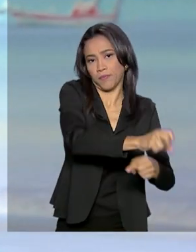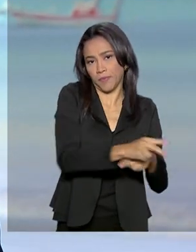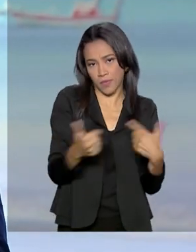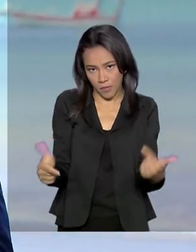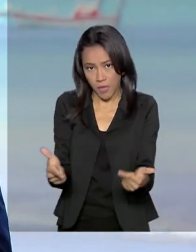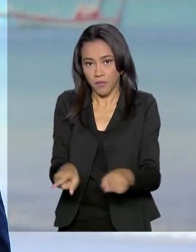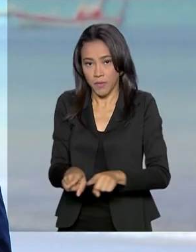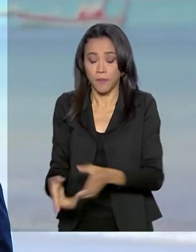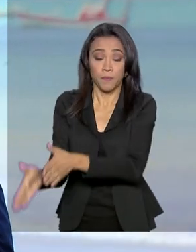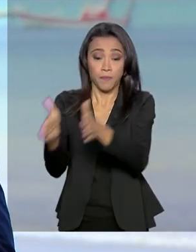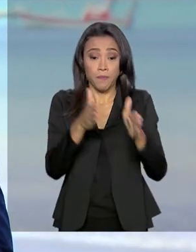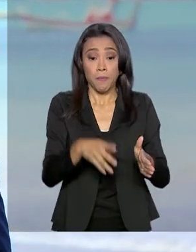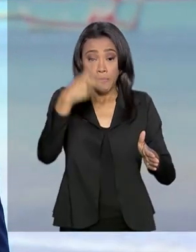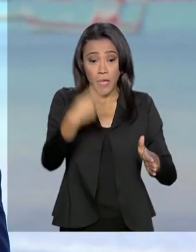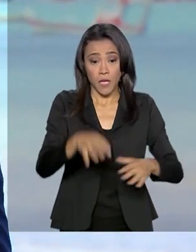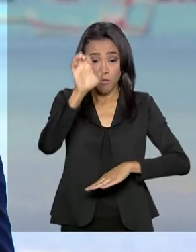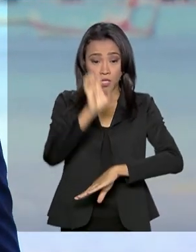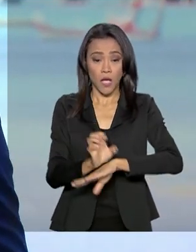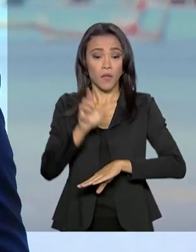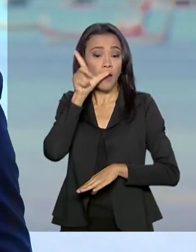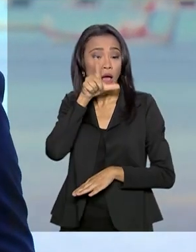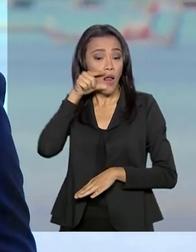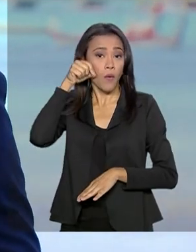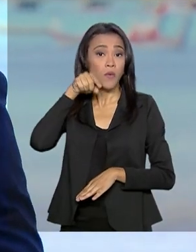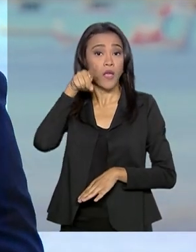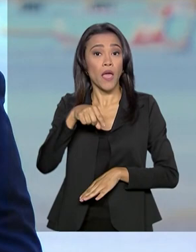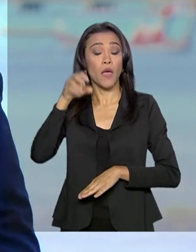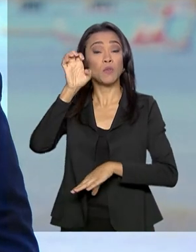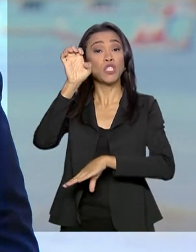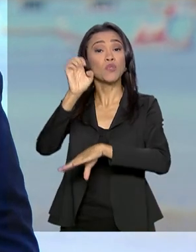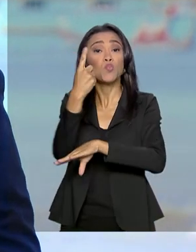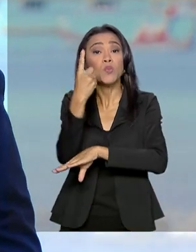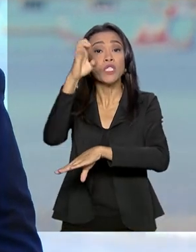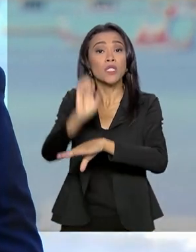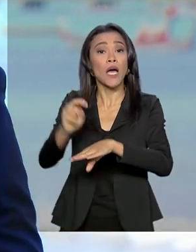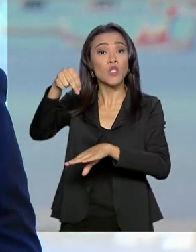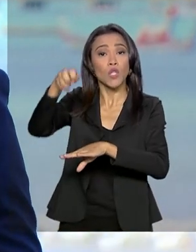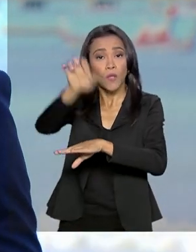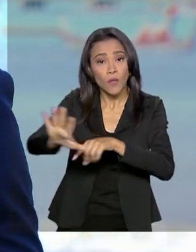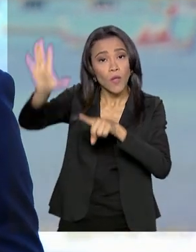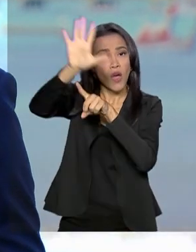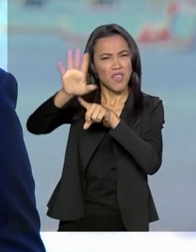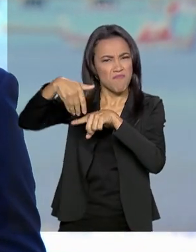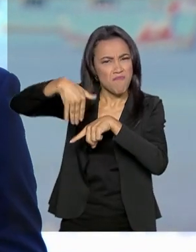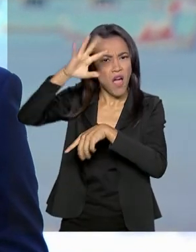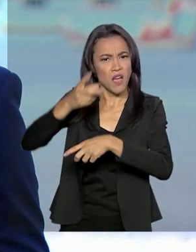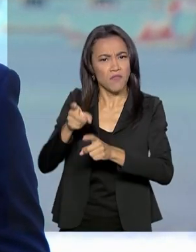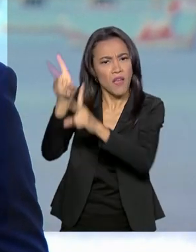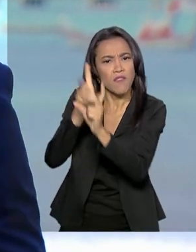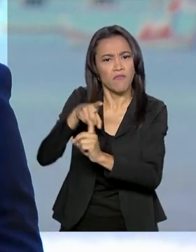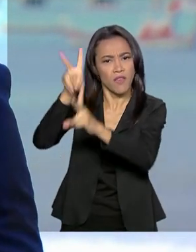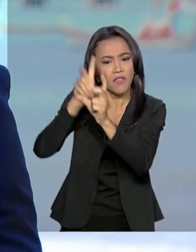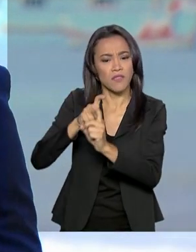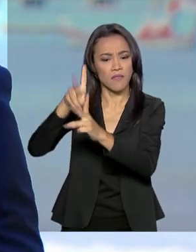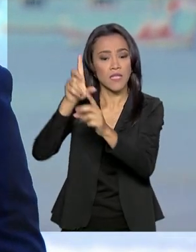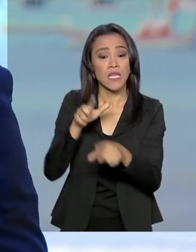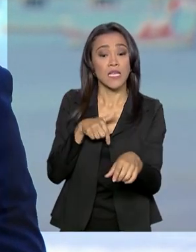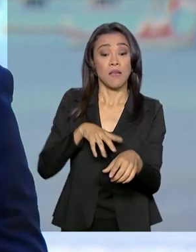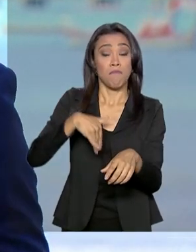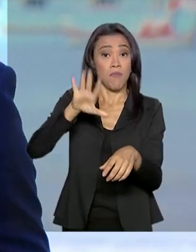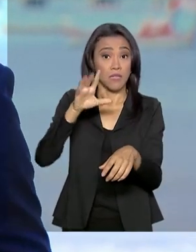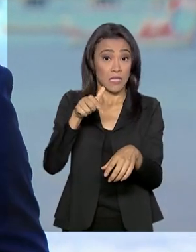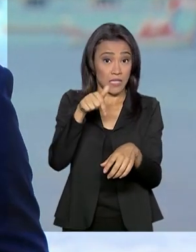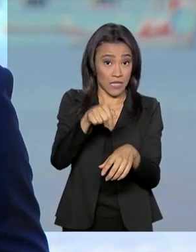habitantes, Alagoas é um dos estados do Nordeste que mais exporta. Foram quase 170 milhões de dólares